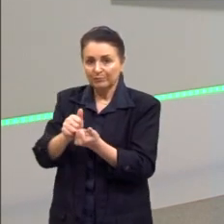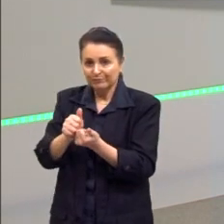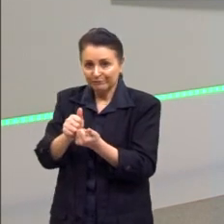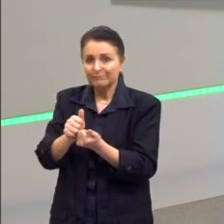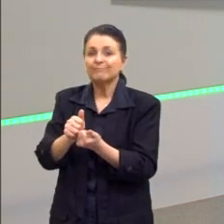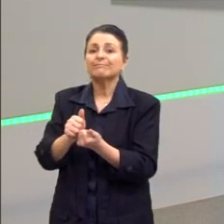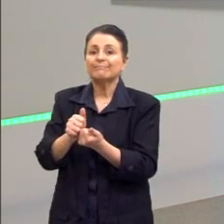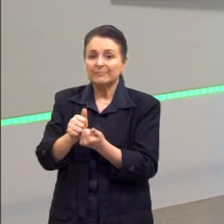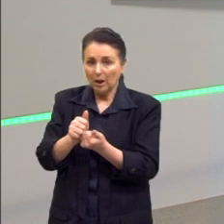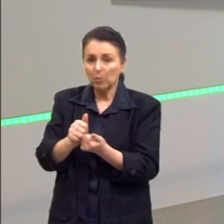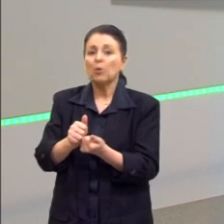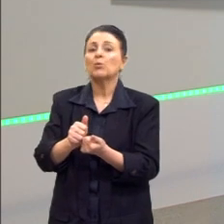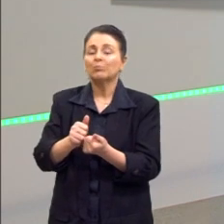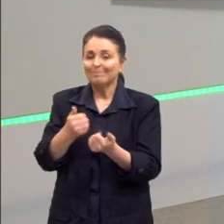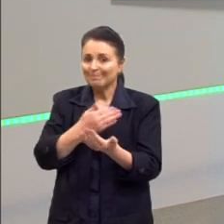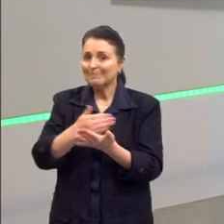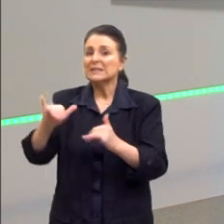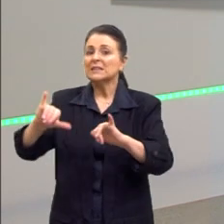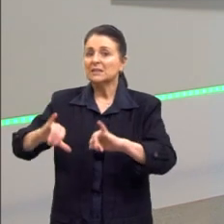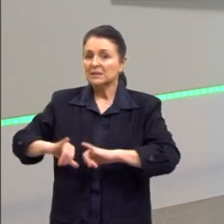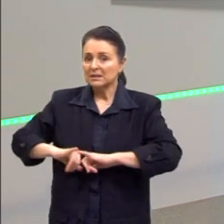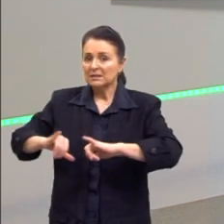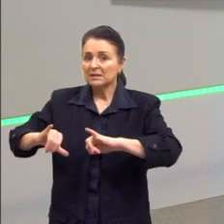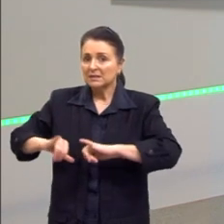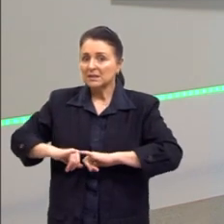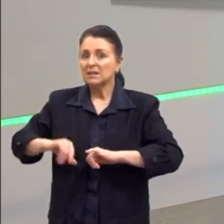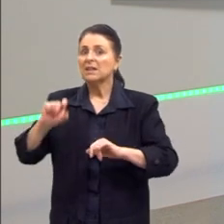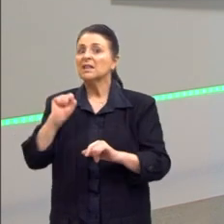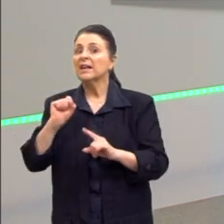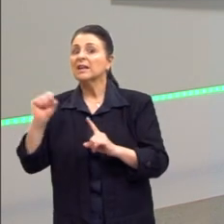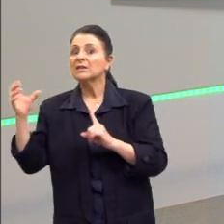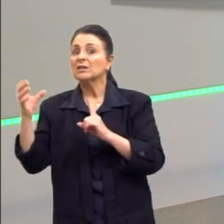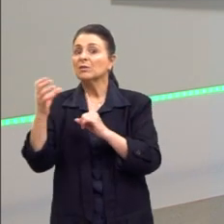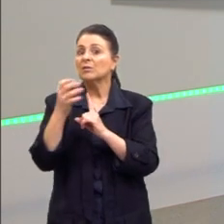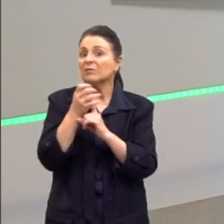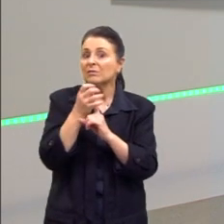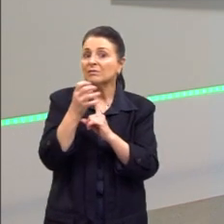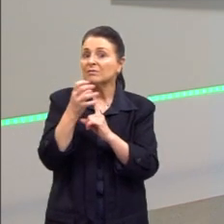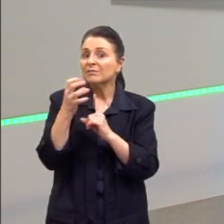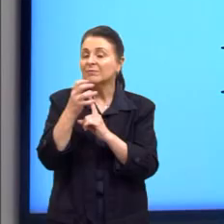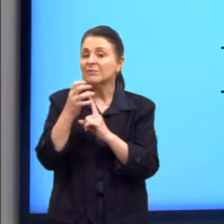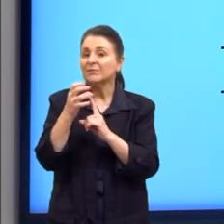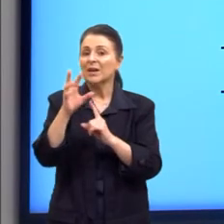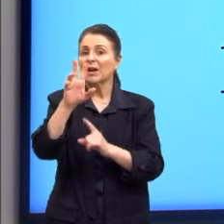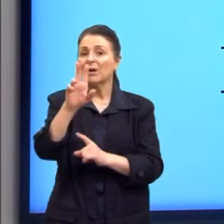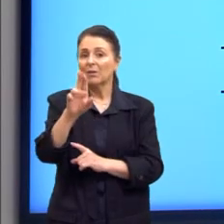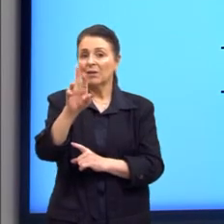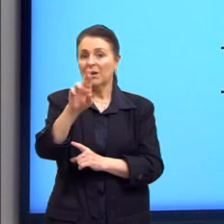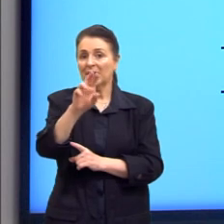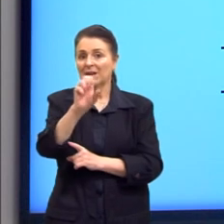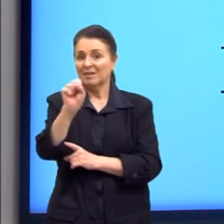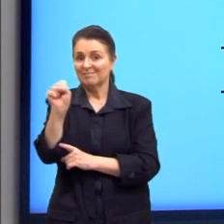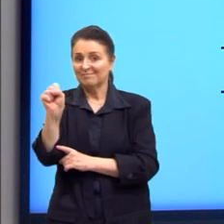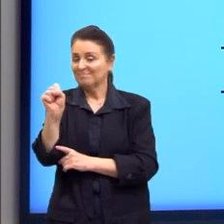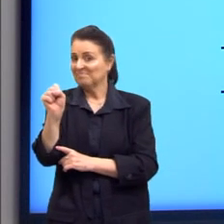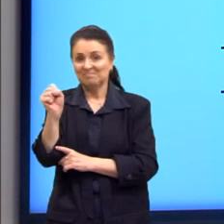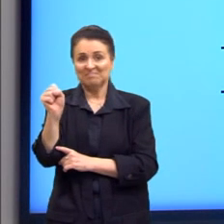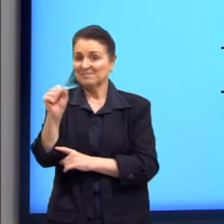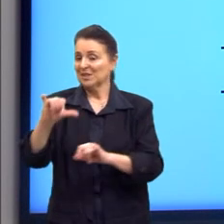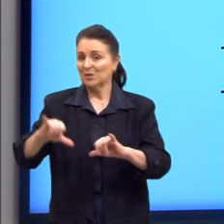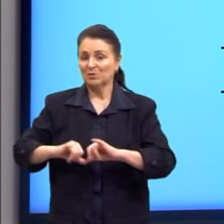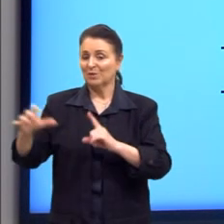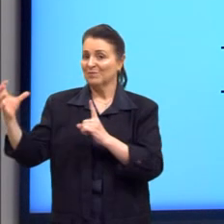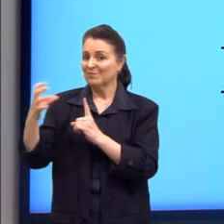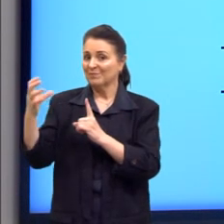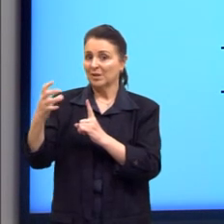ações por todo o mundo. Quem é que não vai ser afetado? A União Soviética. Por quê? Porque ela não tinha uma economia